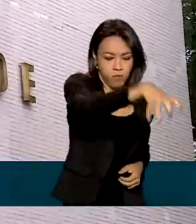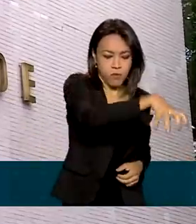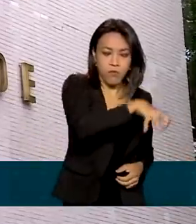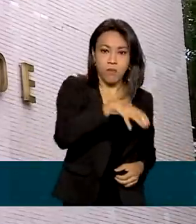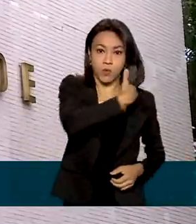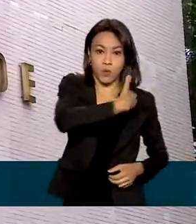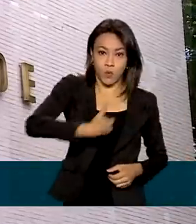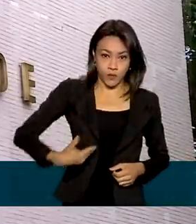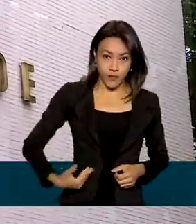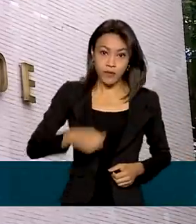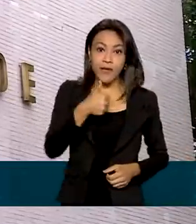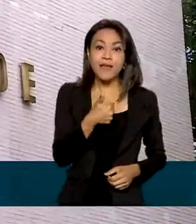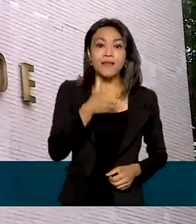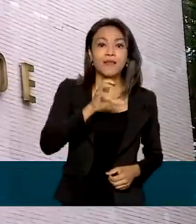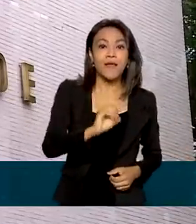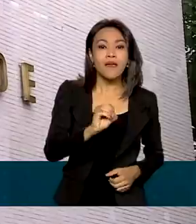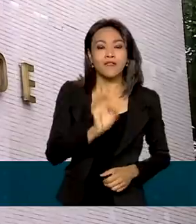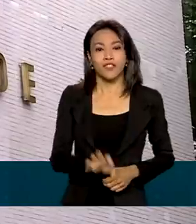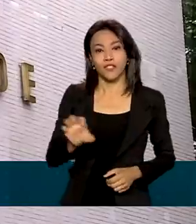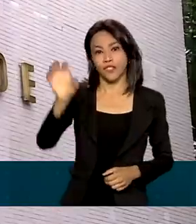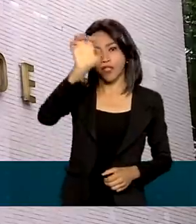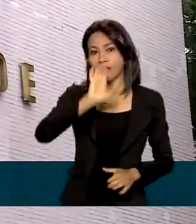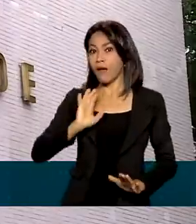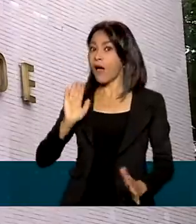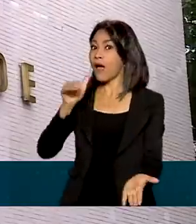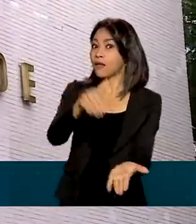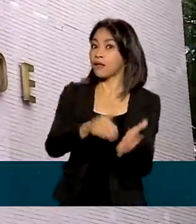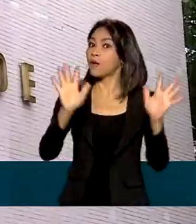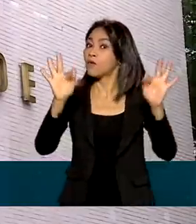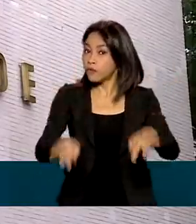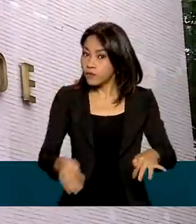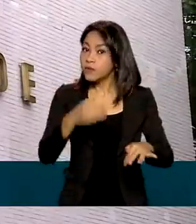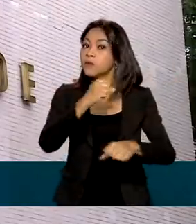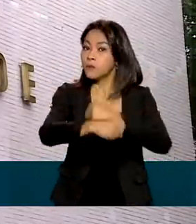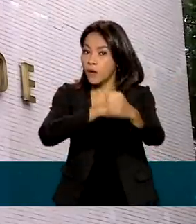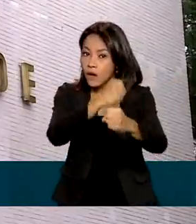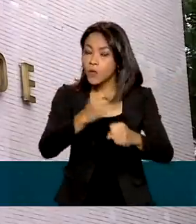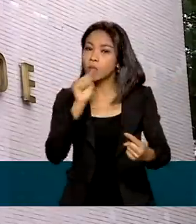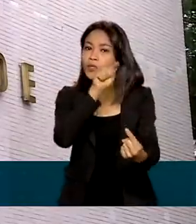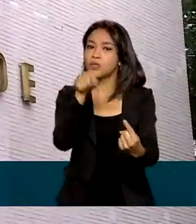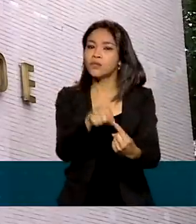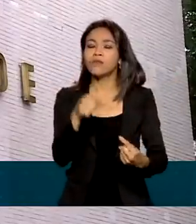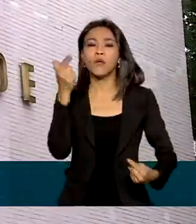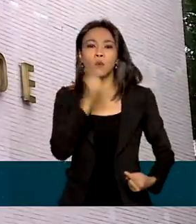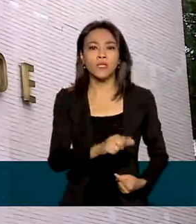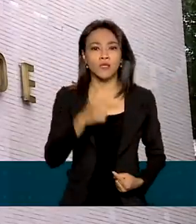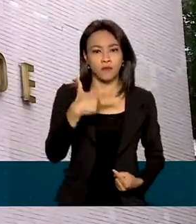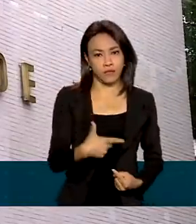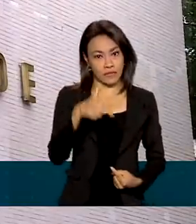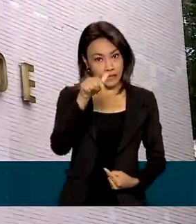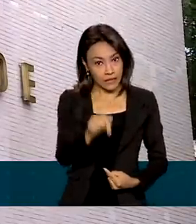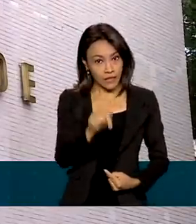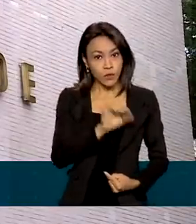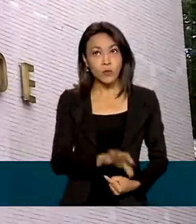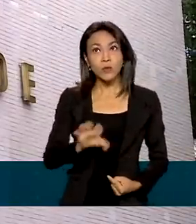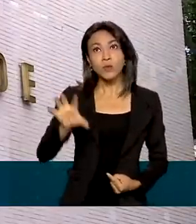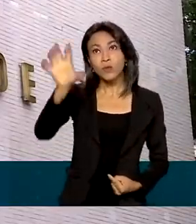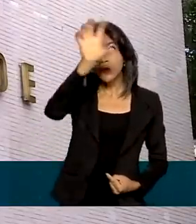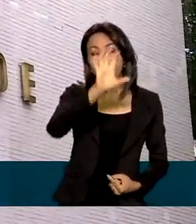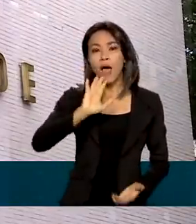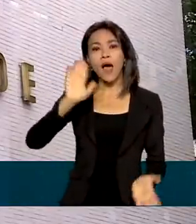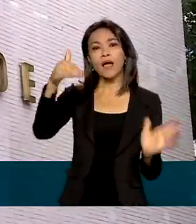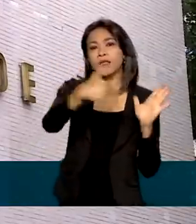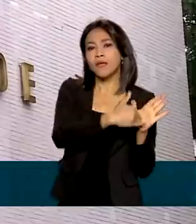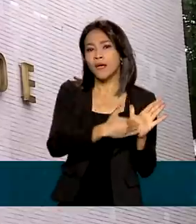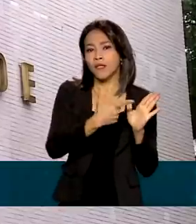inicialmente em 10 estados até o fim do ano. O objetivo é alcançar todas as 27 unidades federativas até 2023.